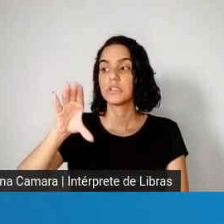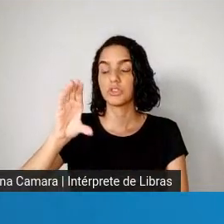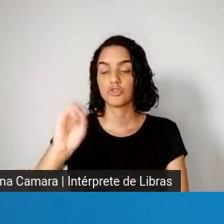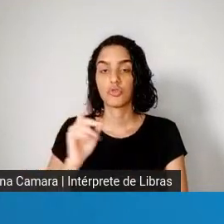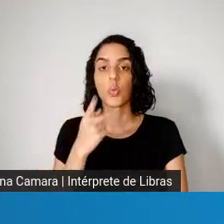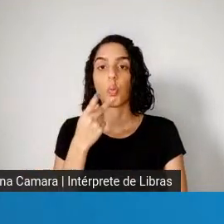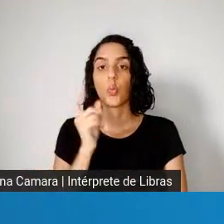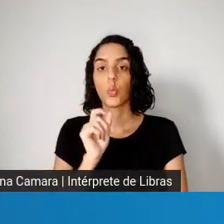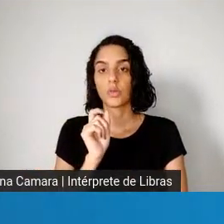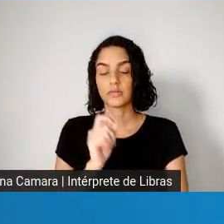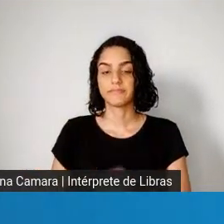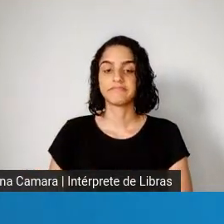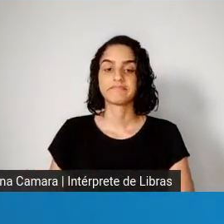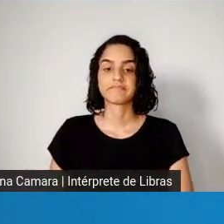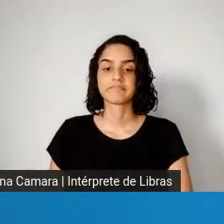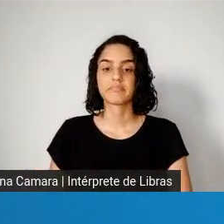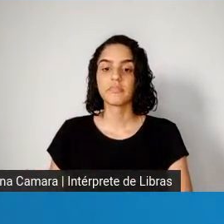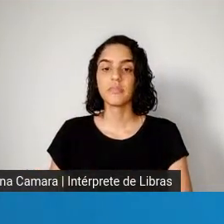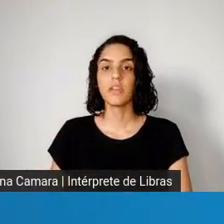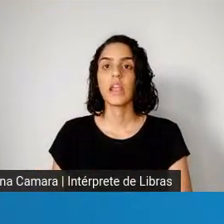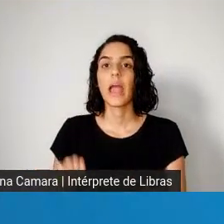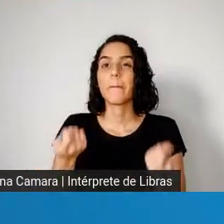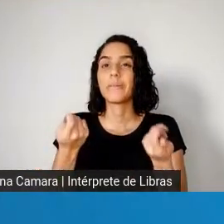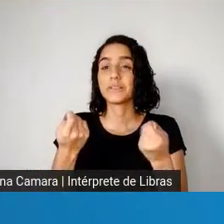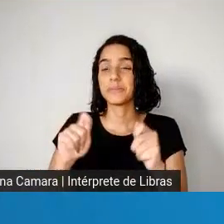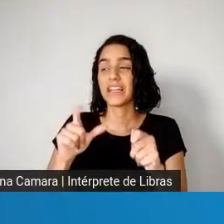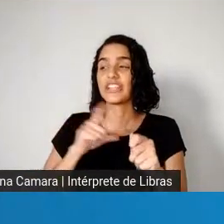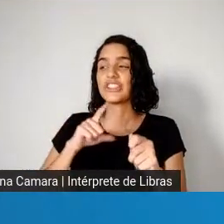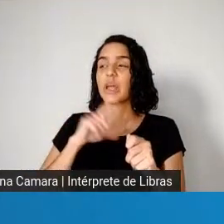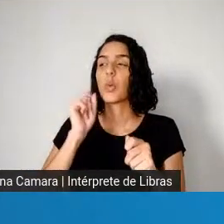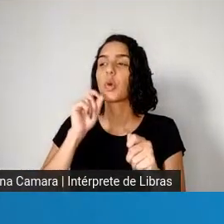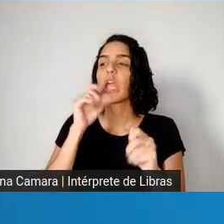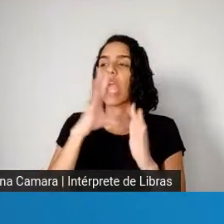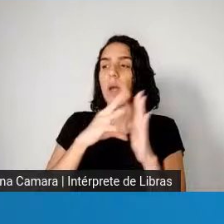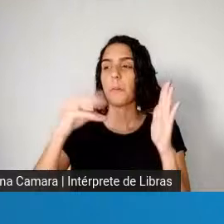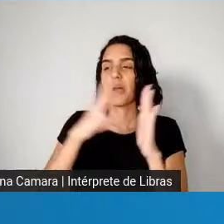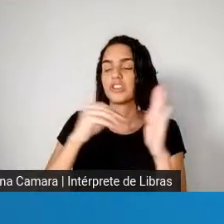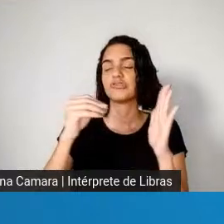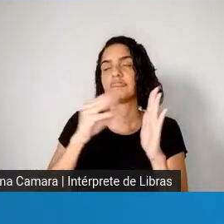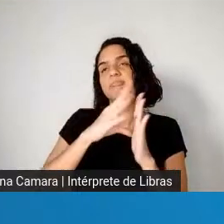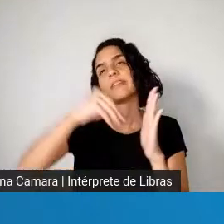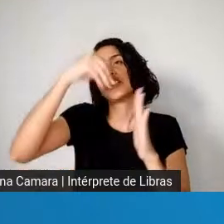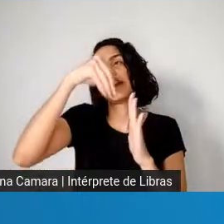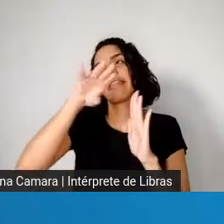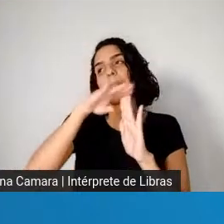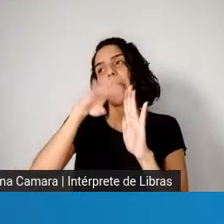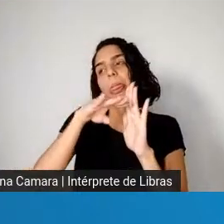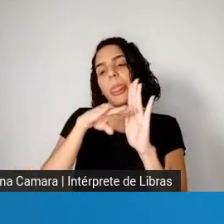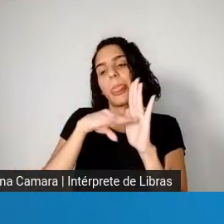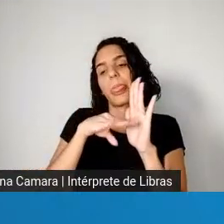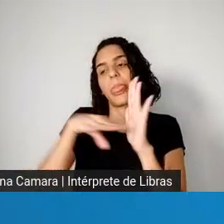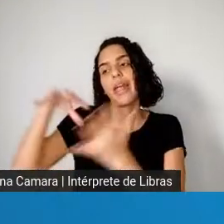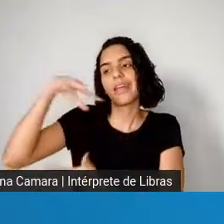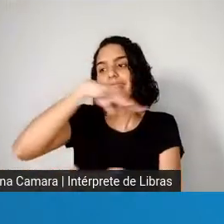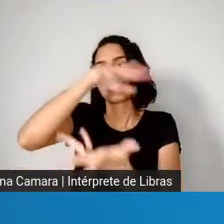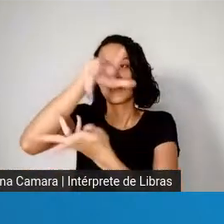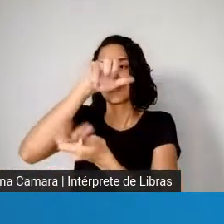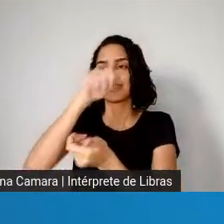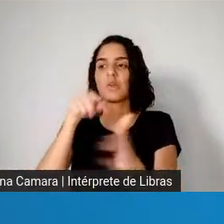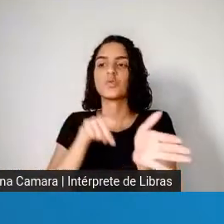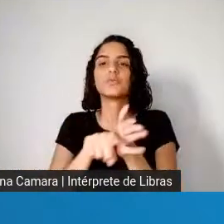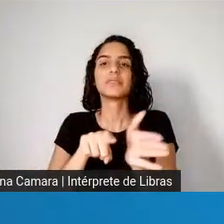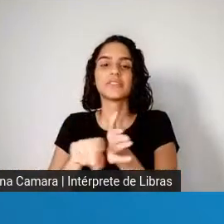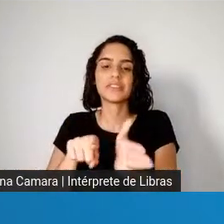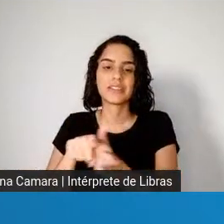que seria, assim, essa possibilidade de ter uma agenda internacional de pesquisas, enfim, a gente precisaria mesmo,